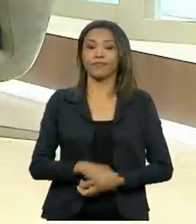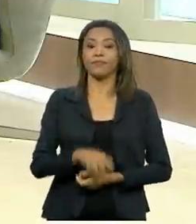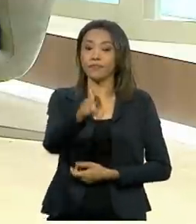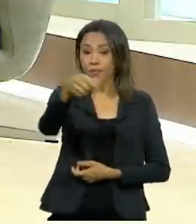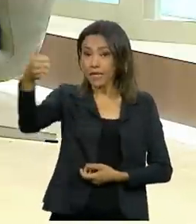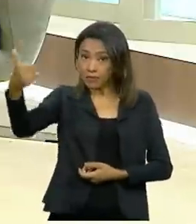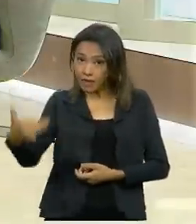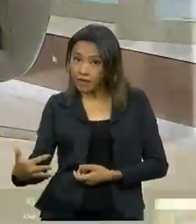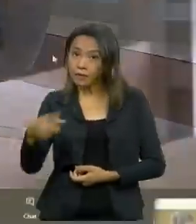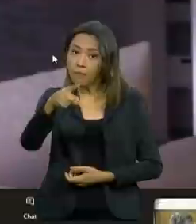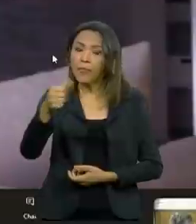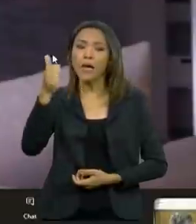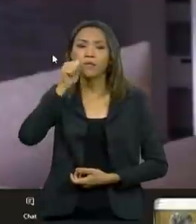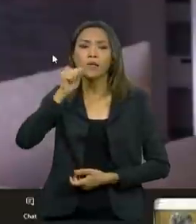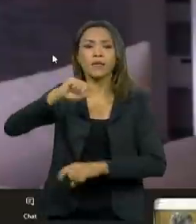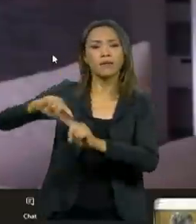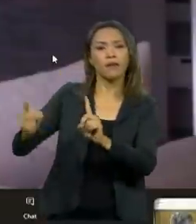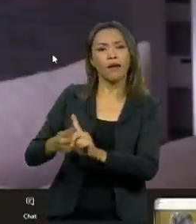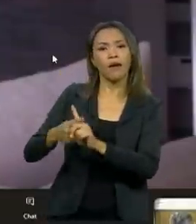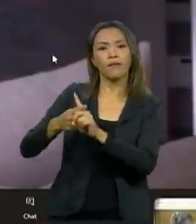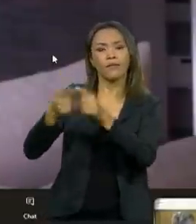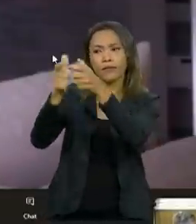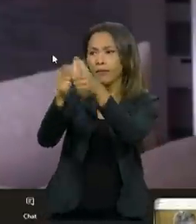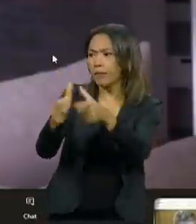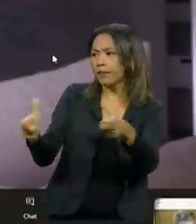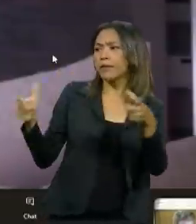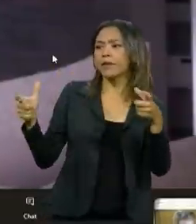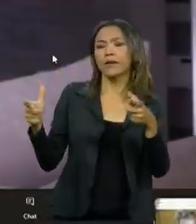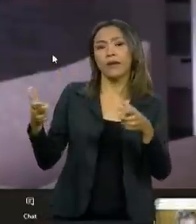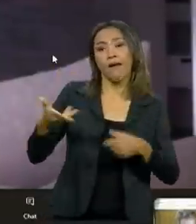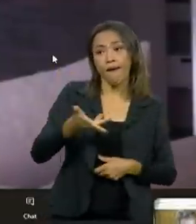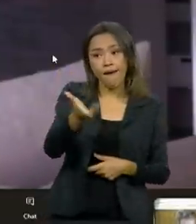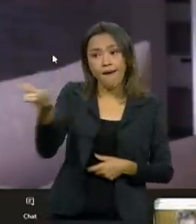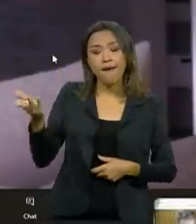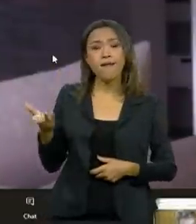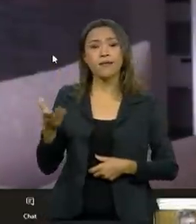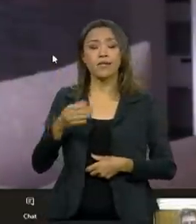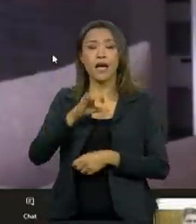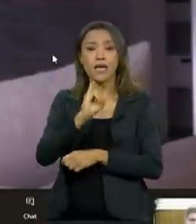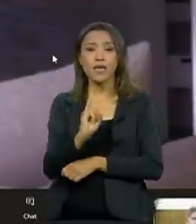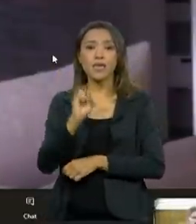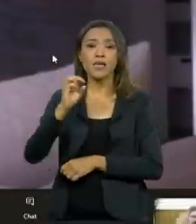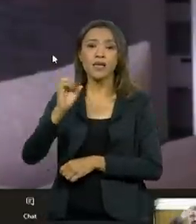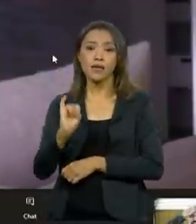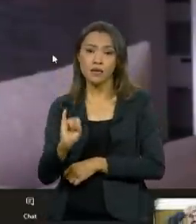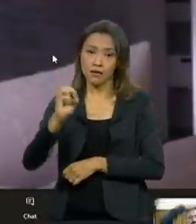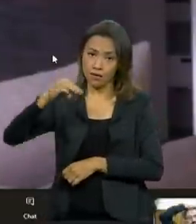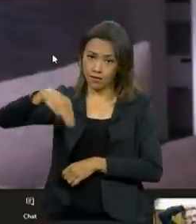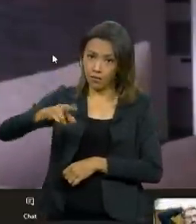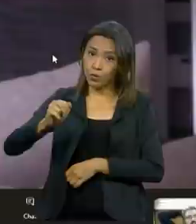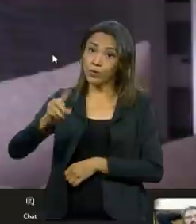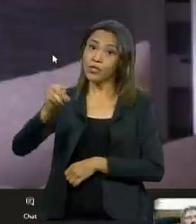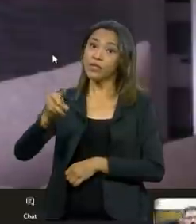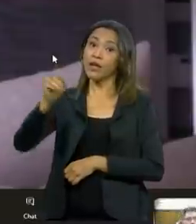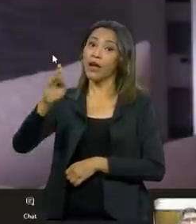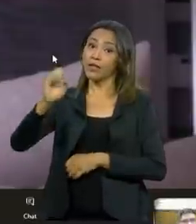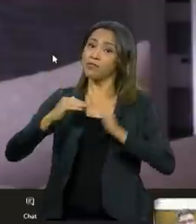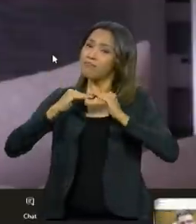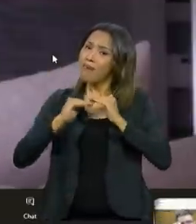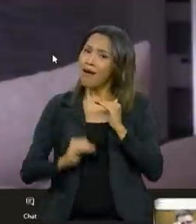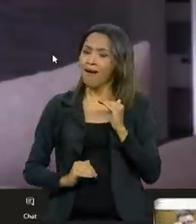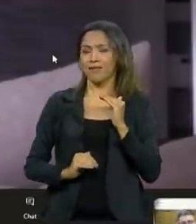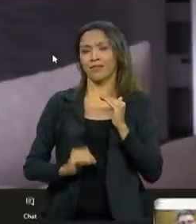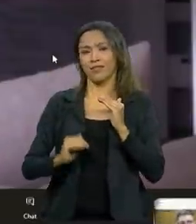modo geral, elas estão com a imunidade mais baixa do que as mulheres da mesma idade, que não estão